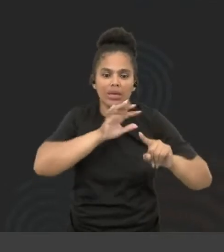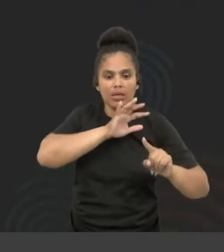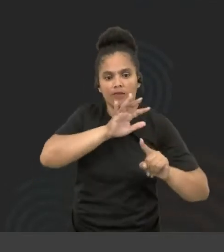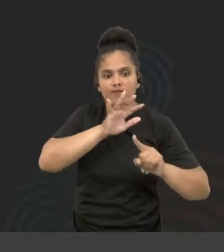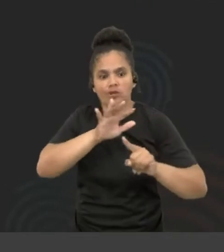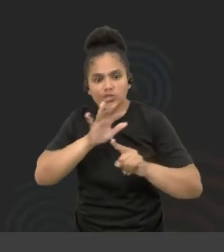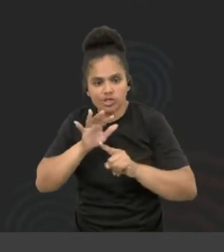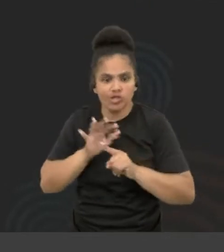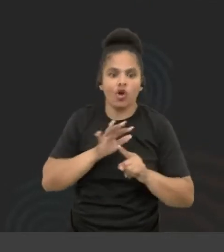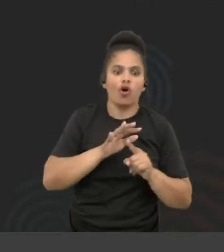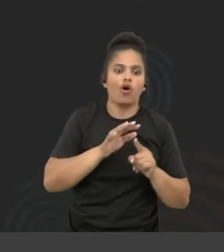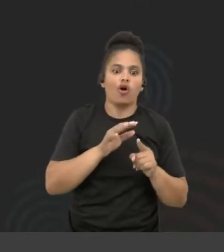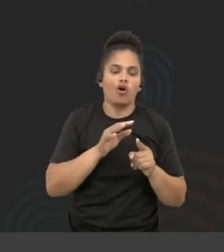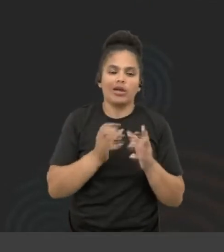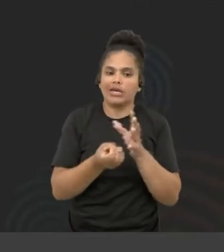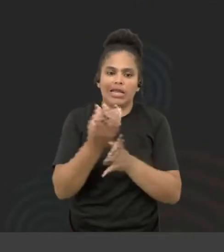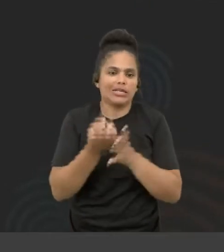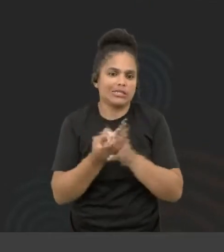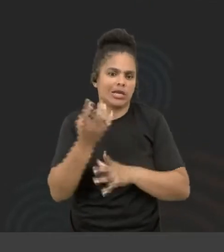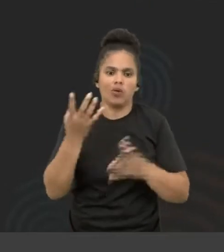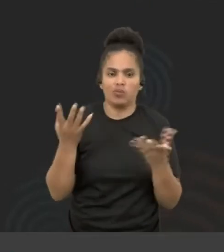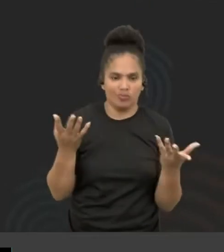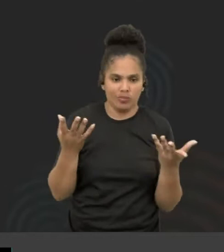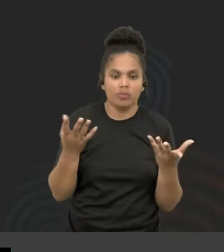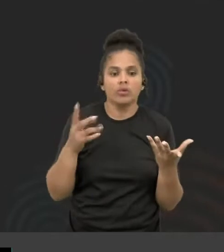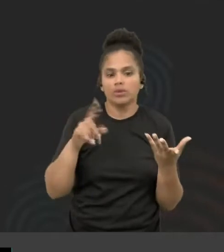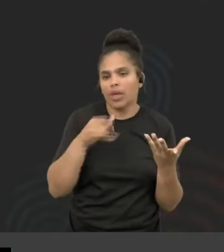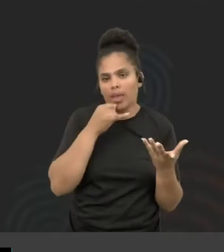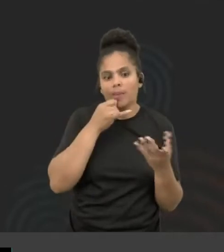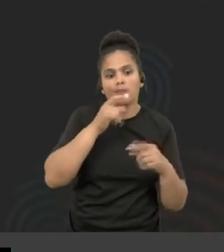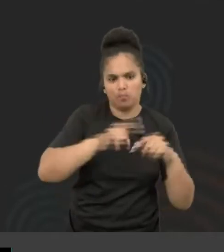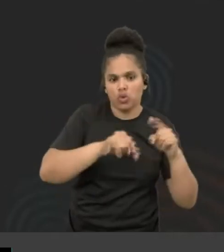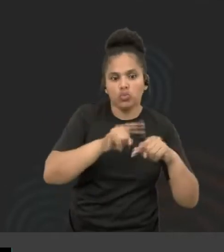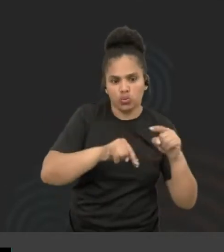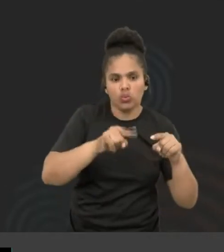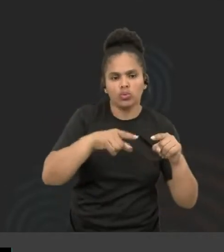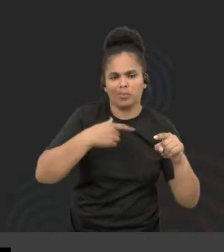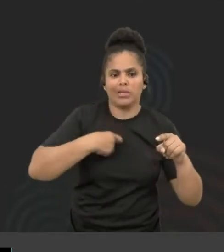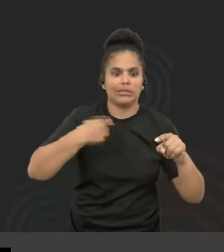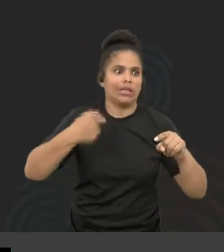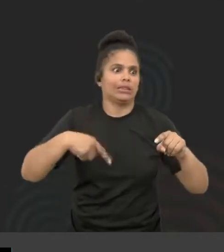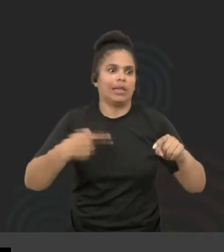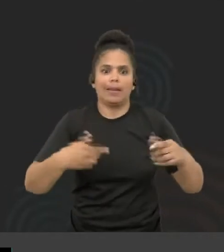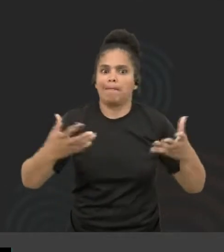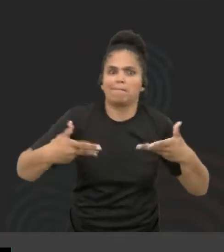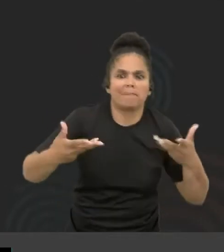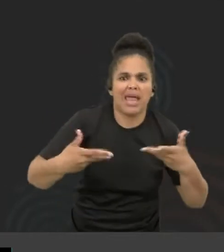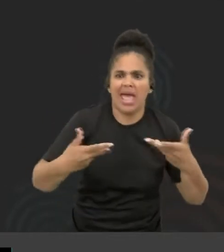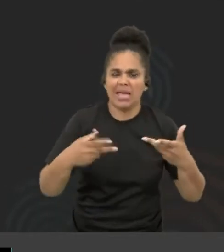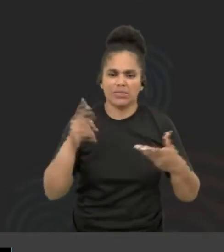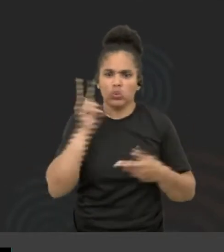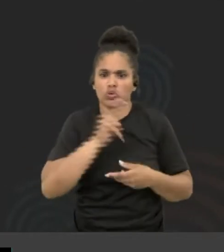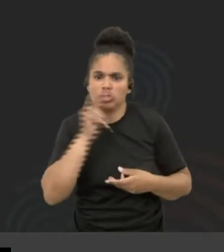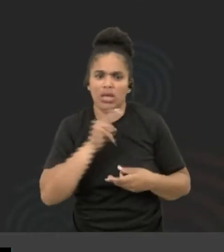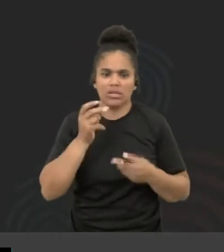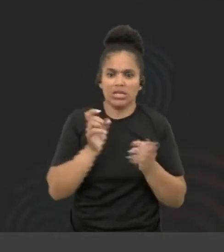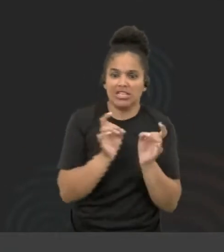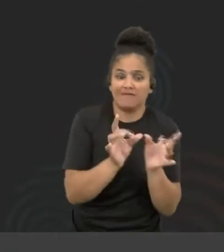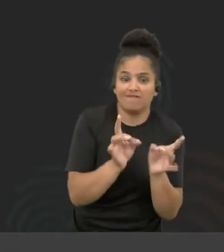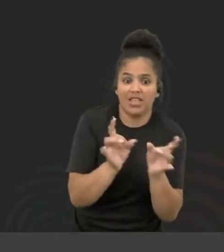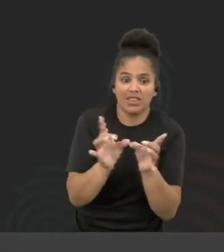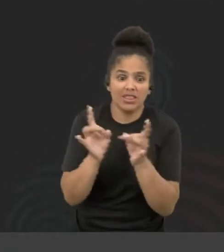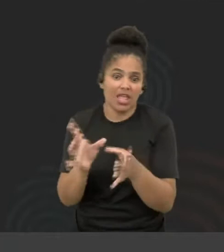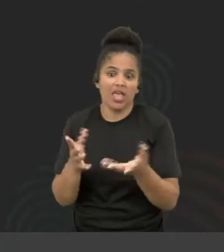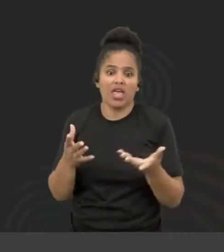e quando você tem produtos, você tem pressa de vender, de alcançar o seu público, que algumas